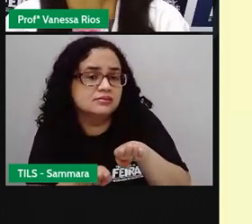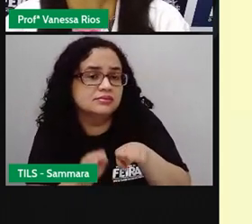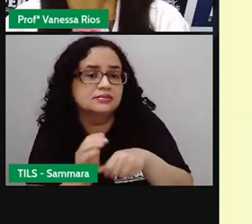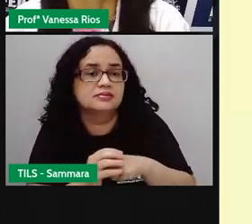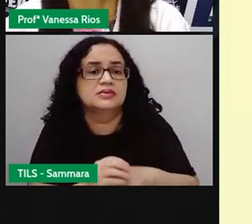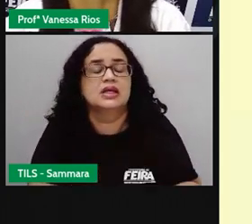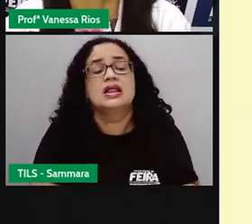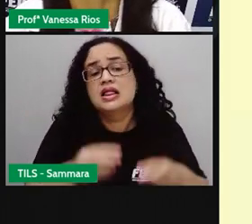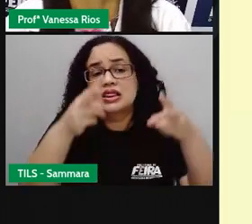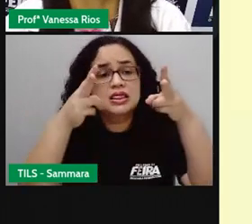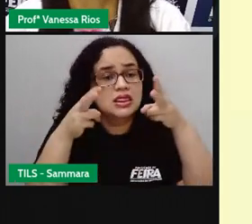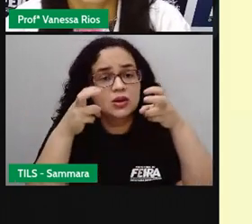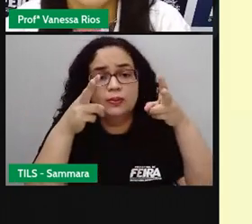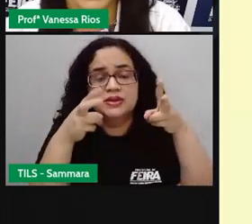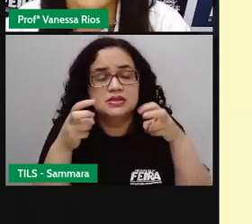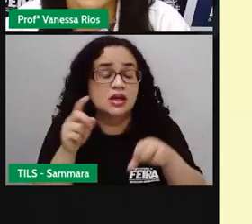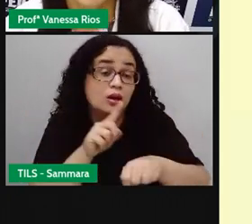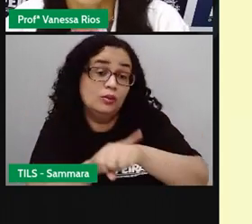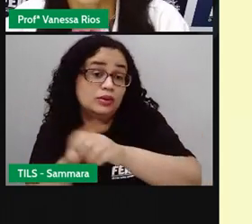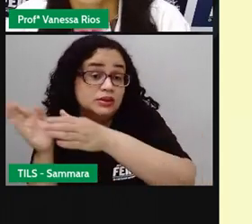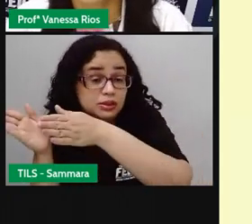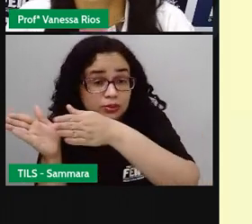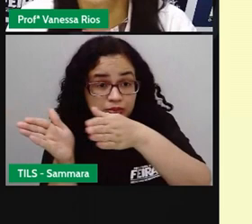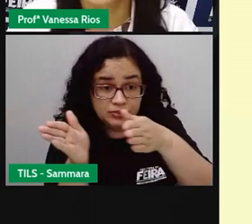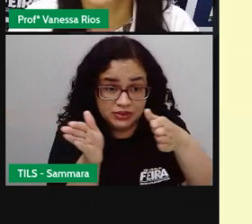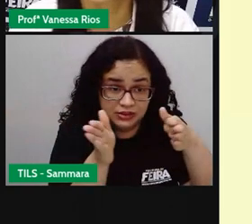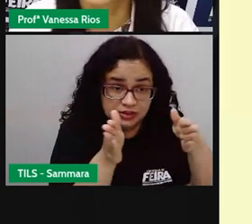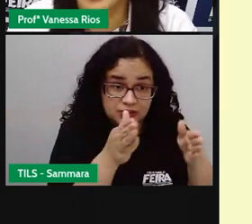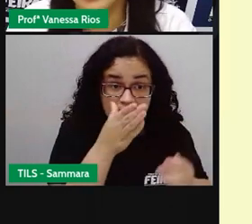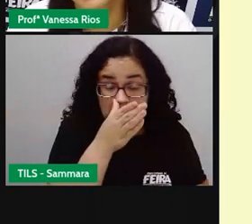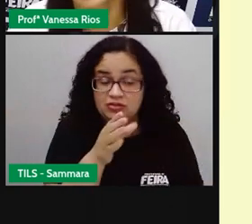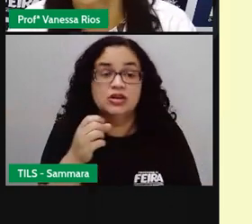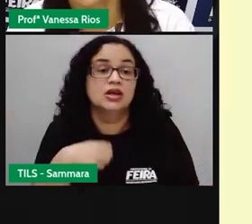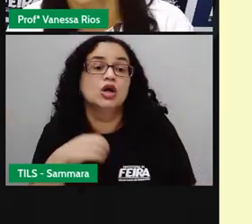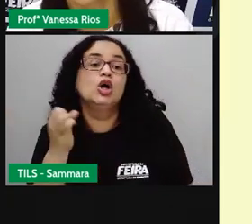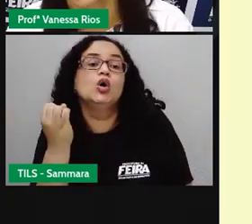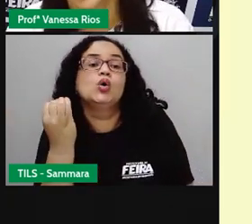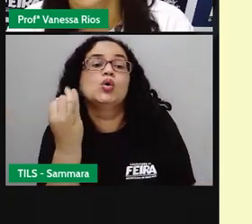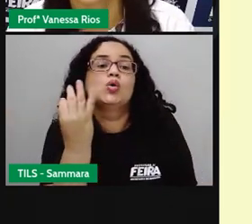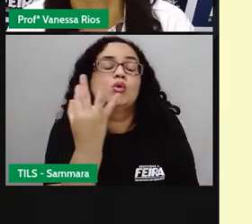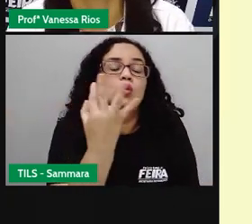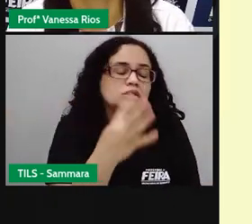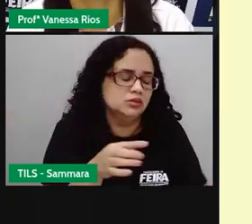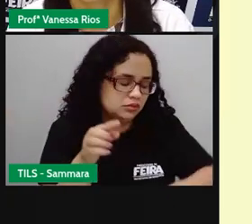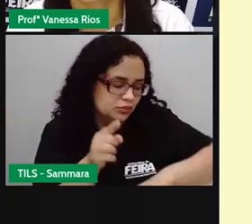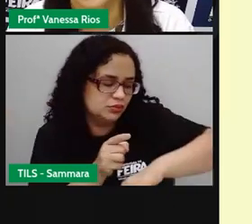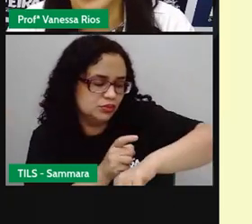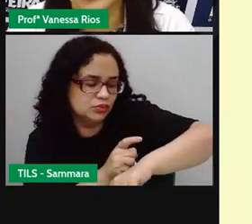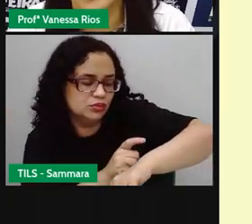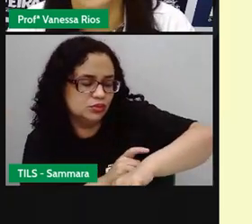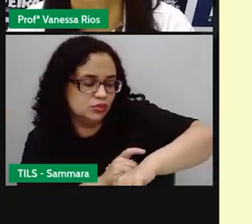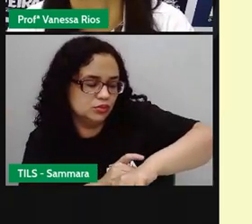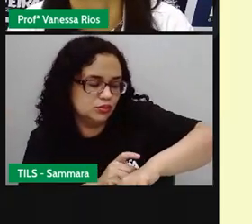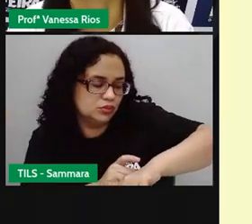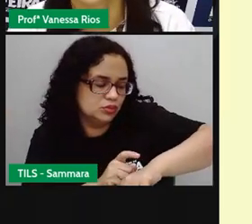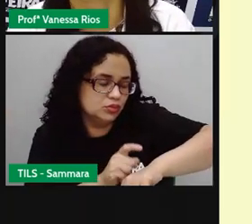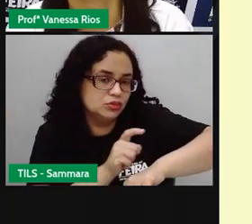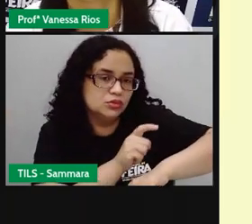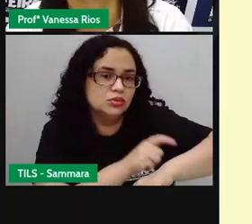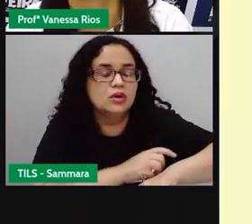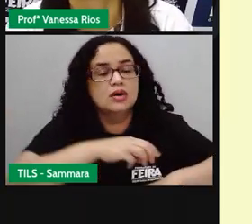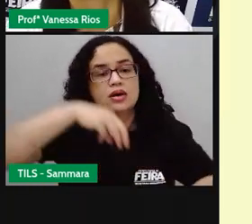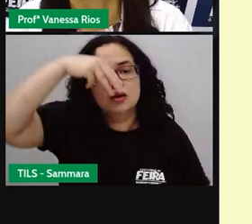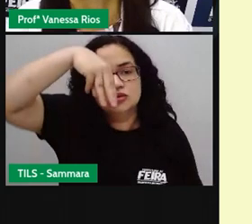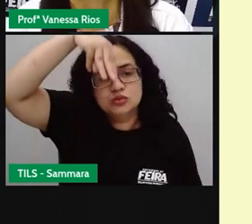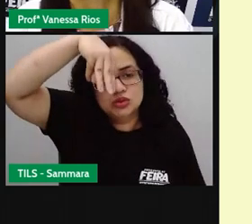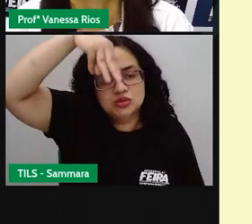não perceba, né, o tempo passando, a não ser que a gente fique contando, né, no relógio, observando aí a passagem dos minutos, das